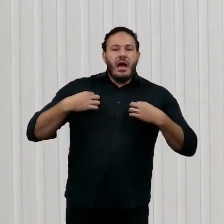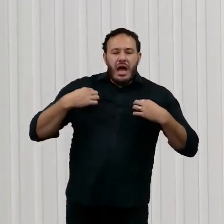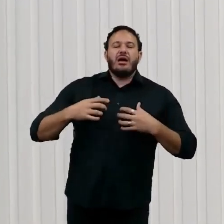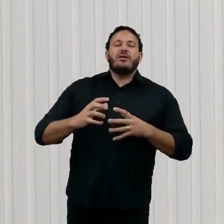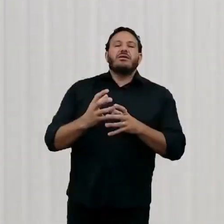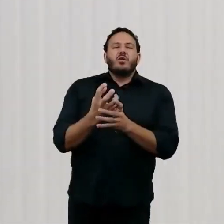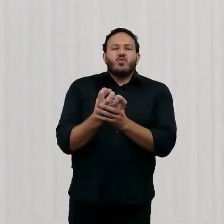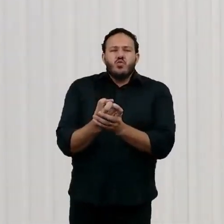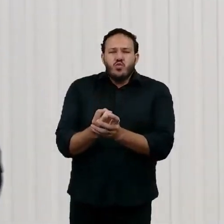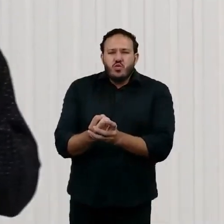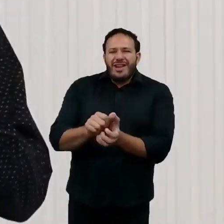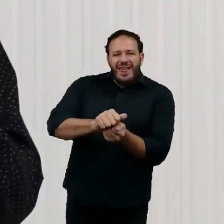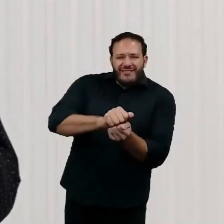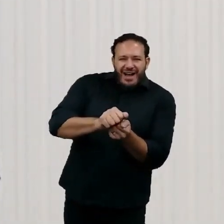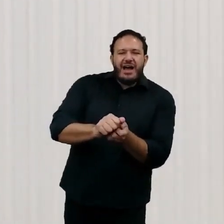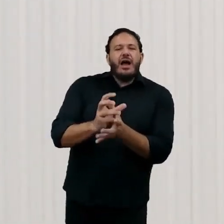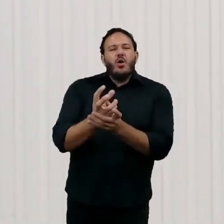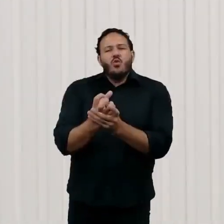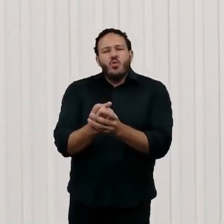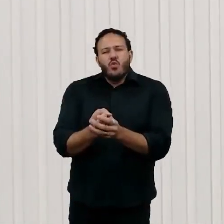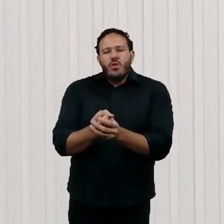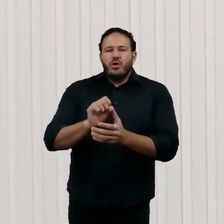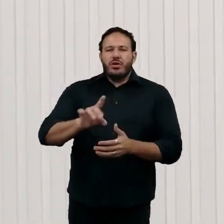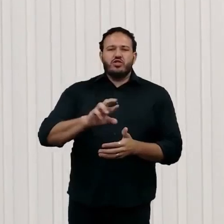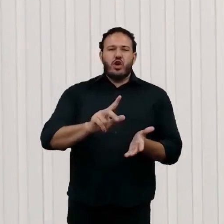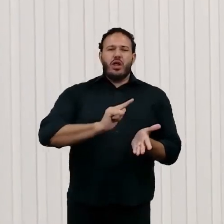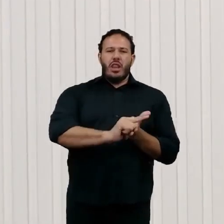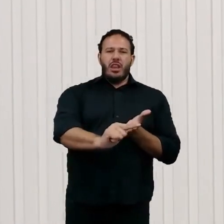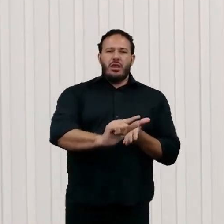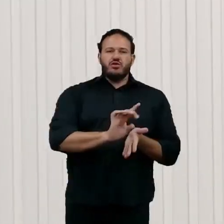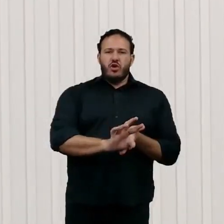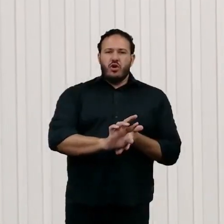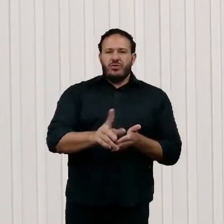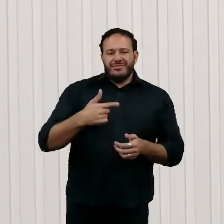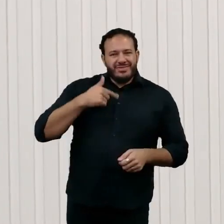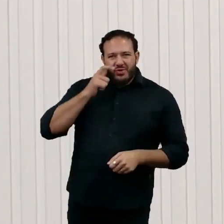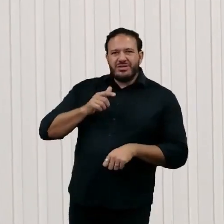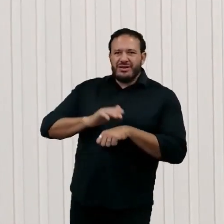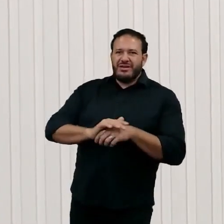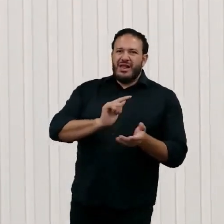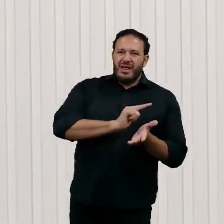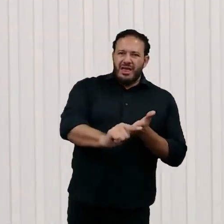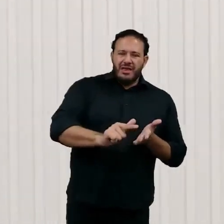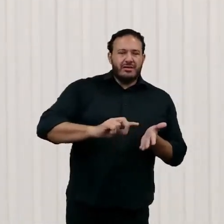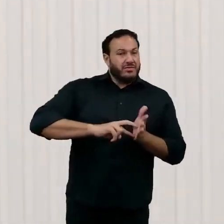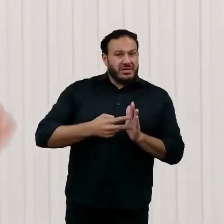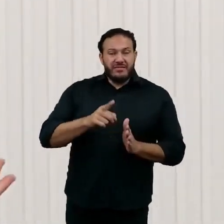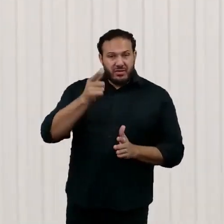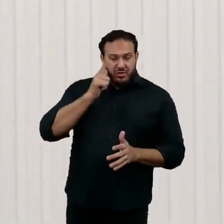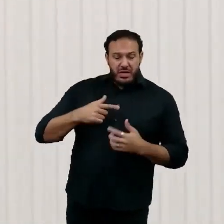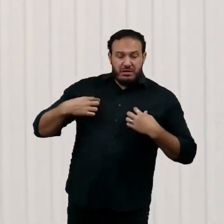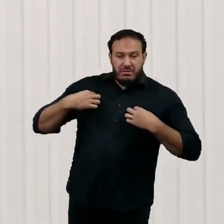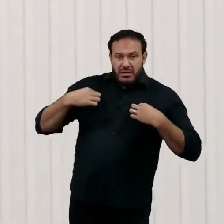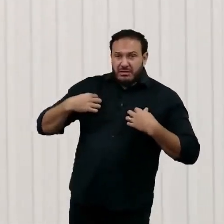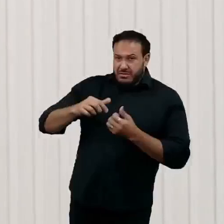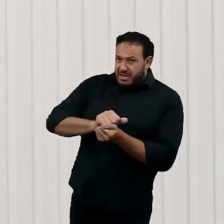mais do que só a limpeza do algoritmo. E só porque você consegue fazer a limpeza, não significa que você consegue lavar a roupa. Quem